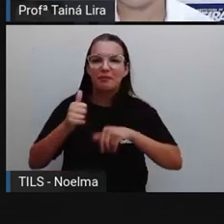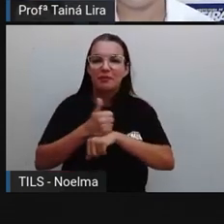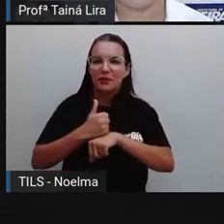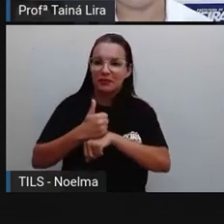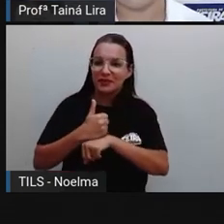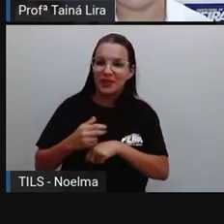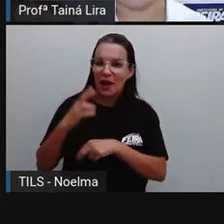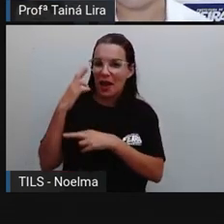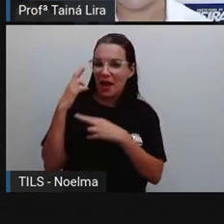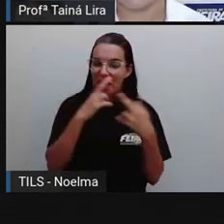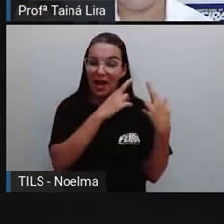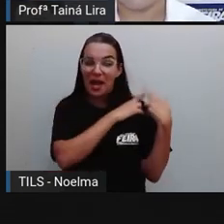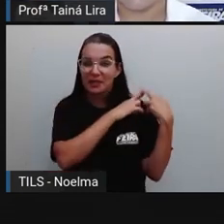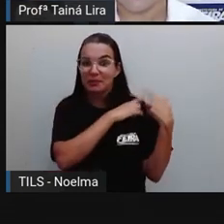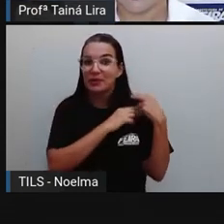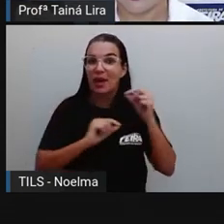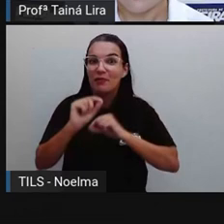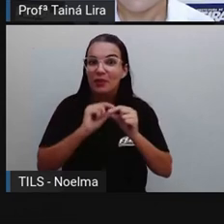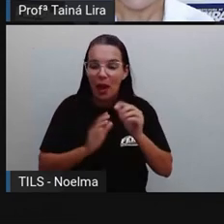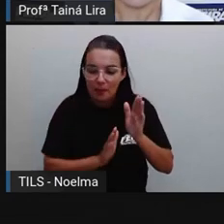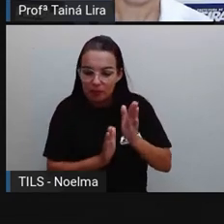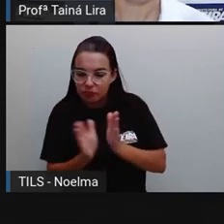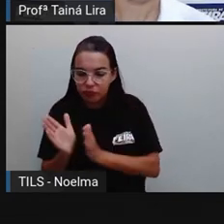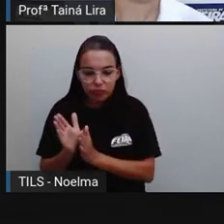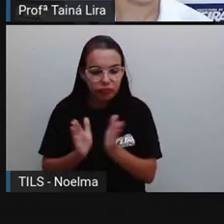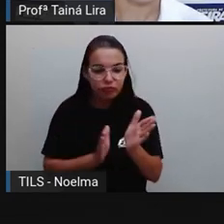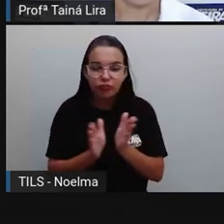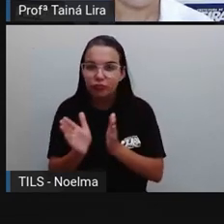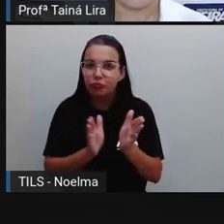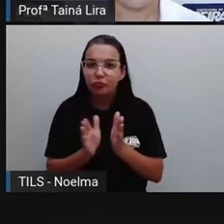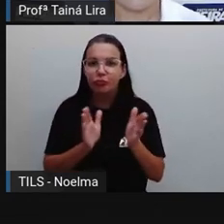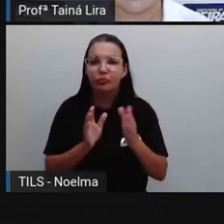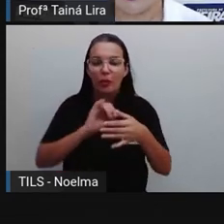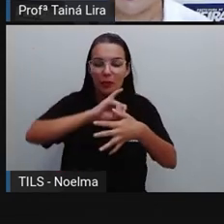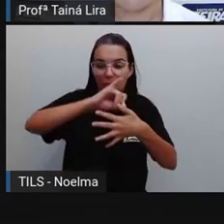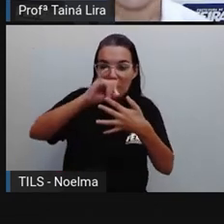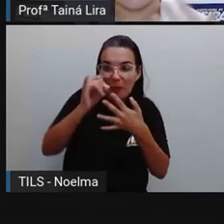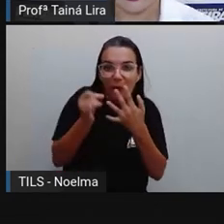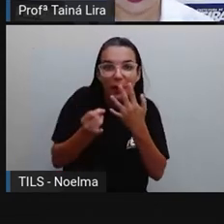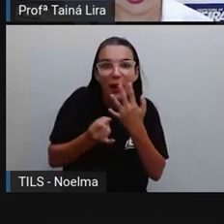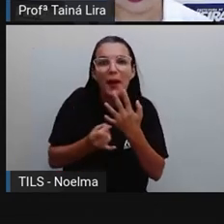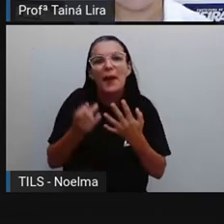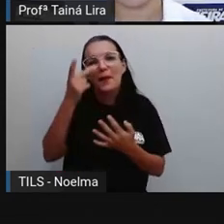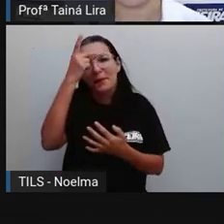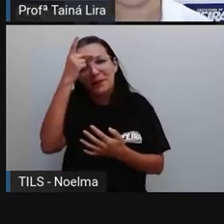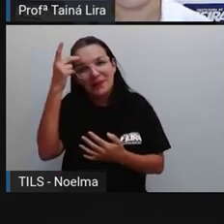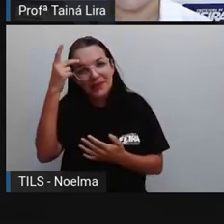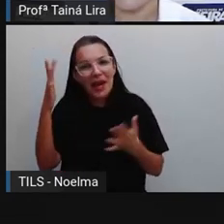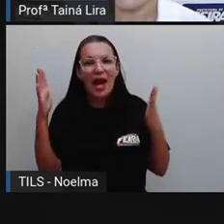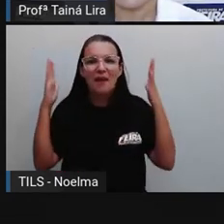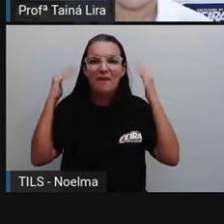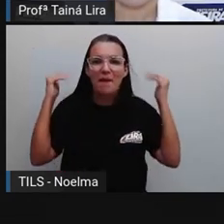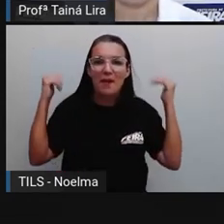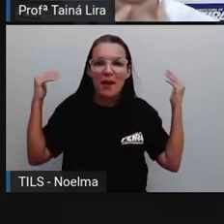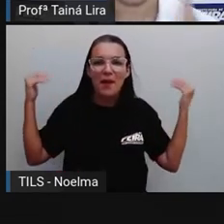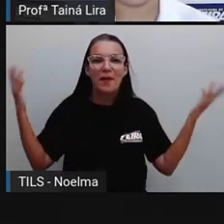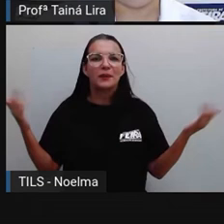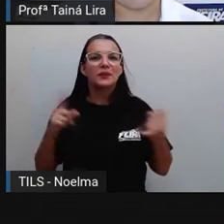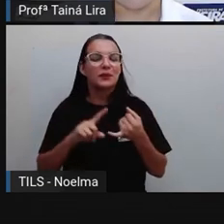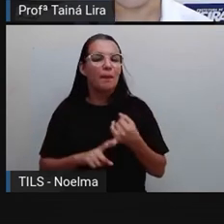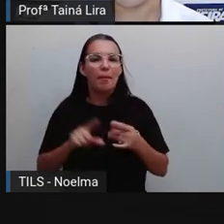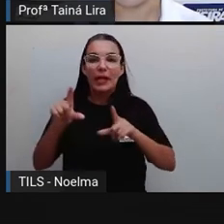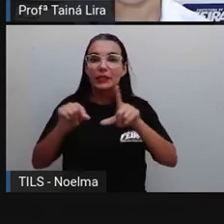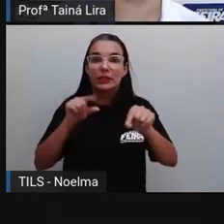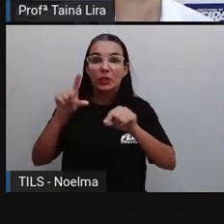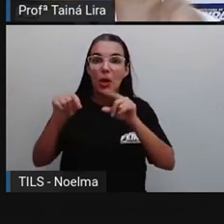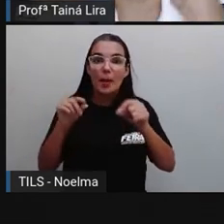responsável ali por gerenciar a rede social daquela pessoa de artistas, tá? De escolher